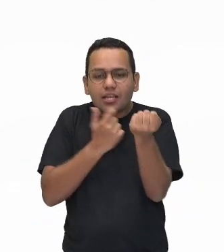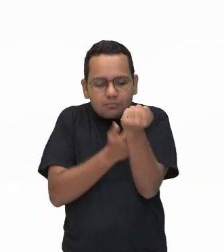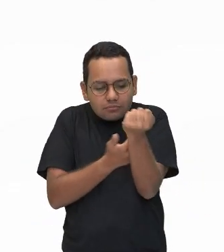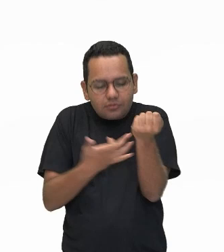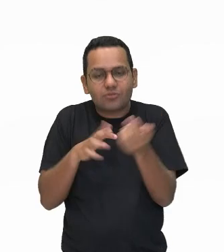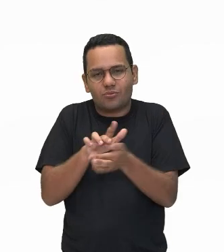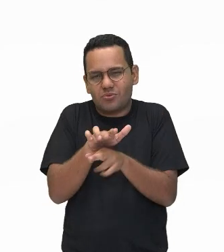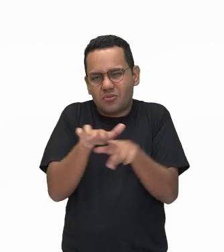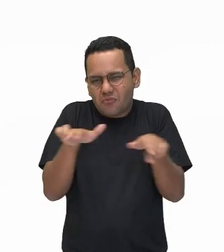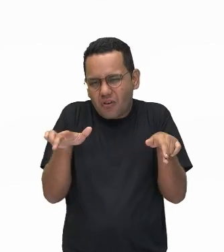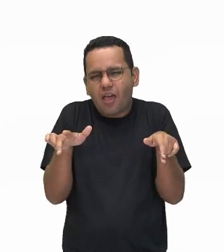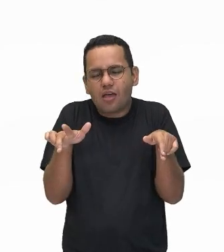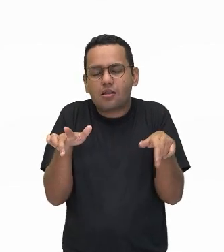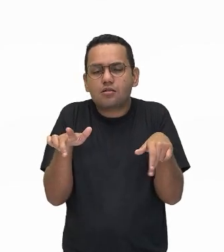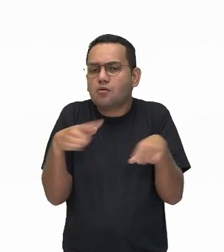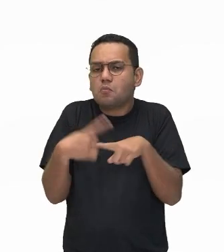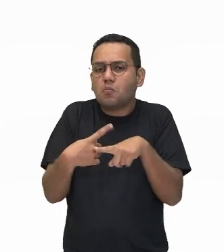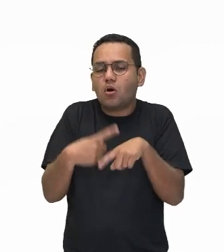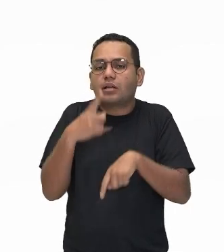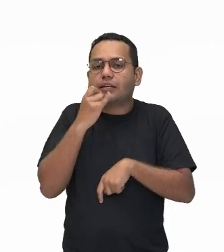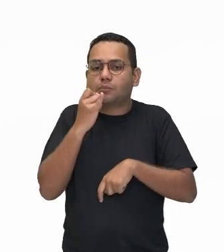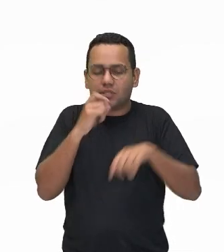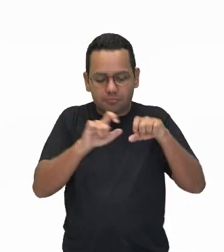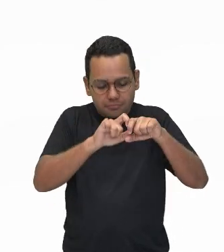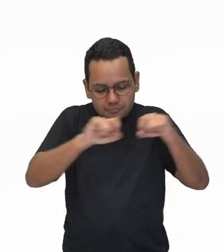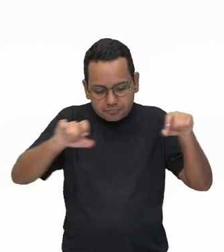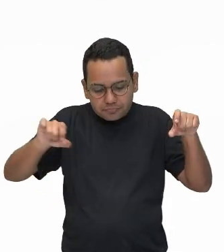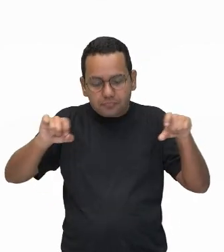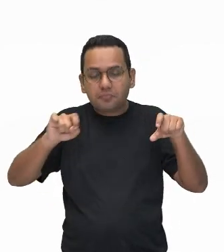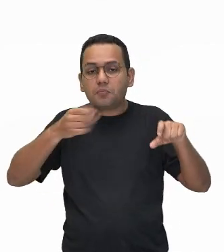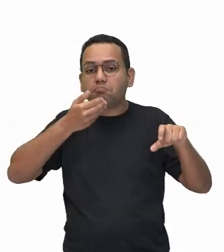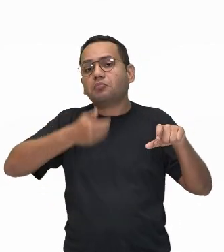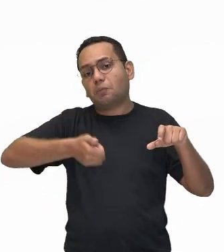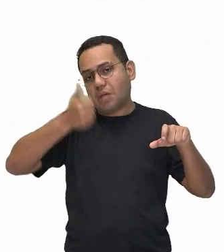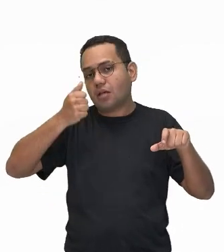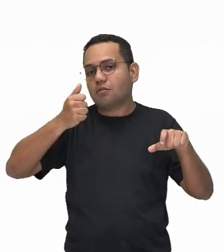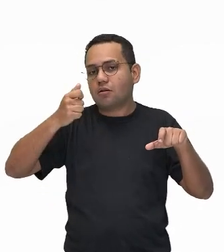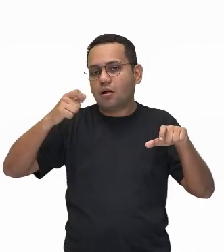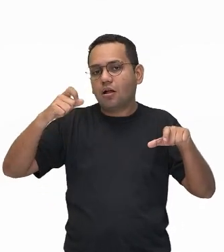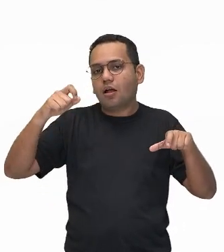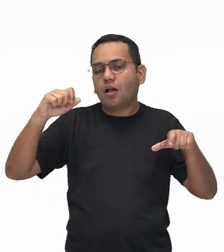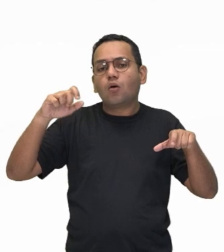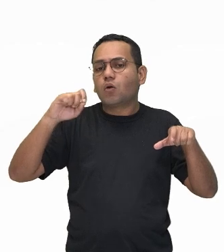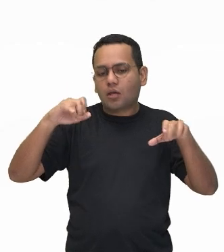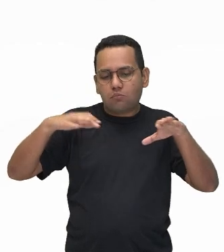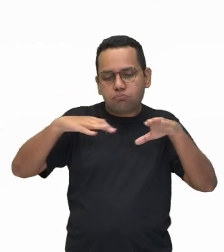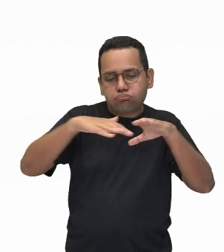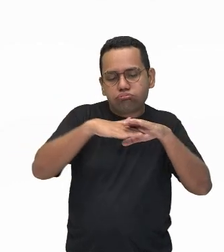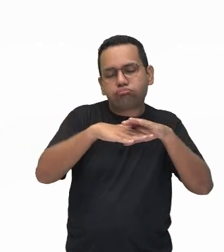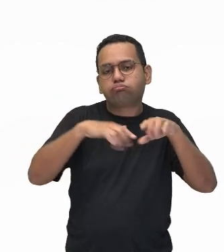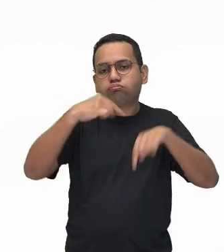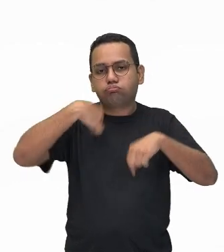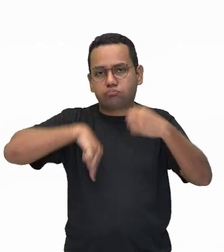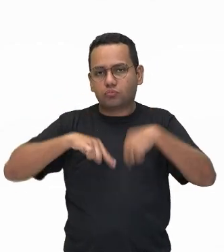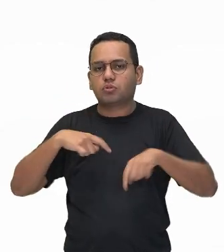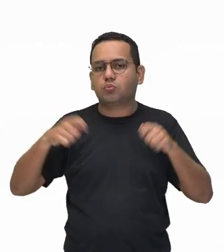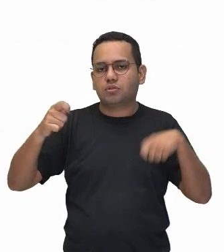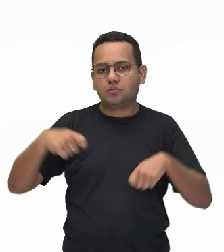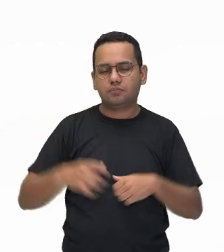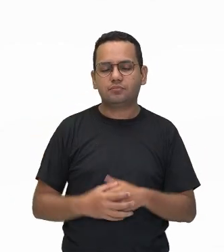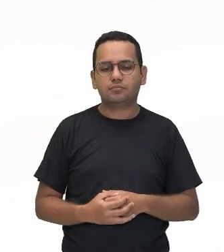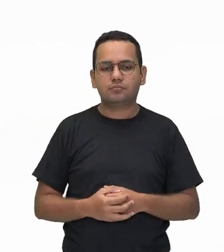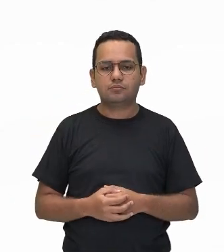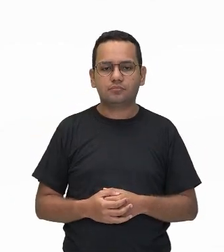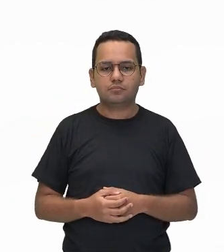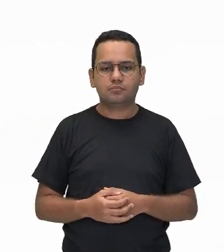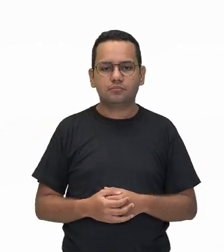fácil fica o fluxo de sangue e, consequentemente, melhora a circulação, ok? Eu